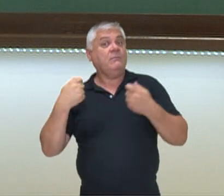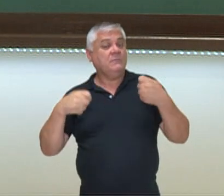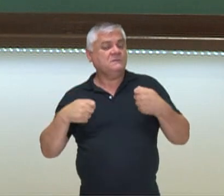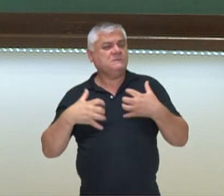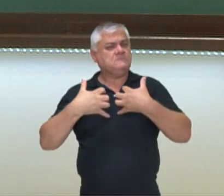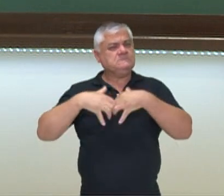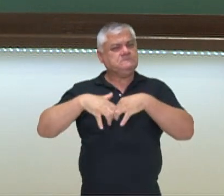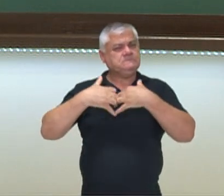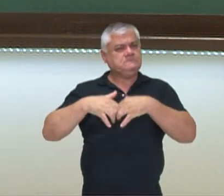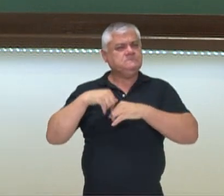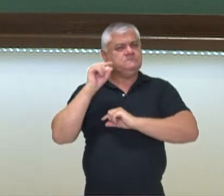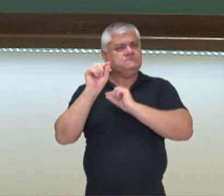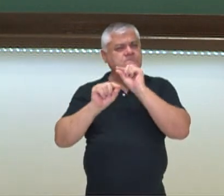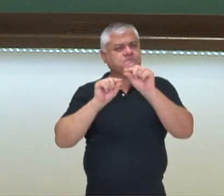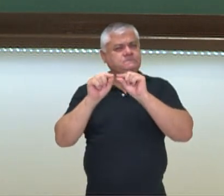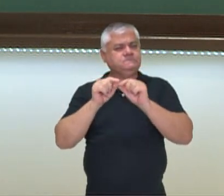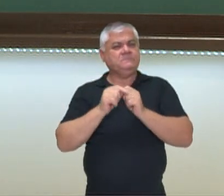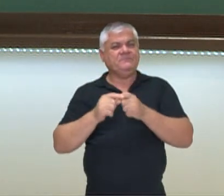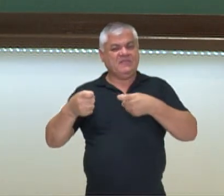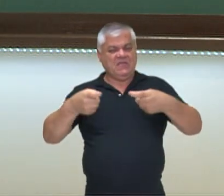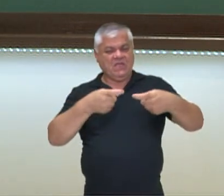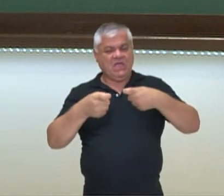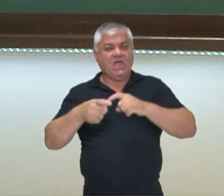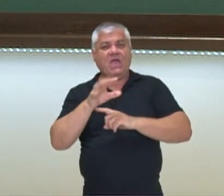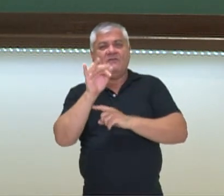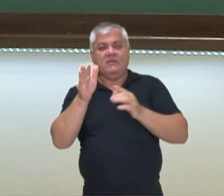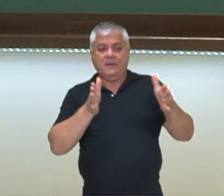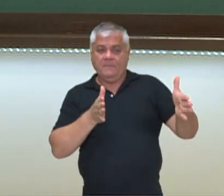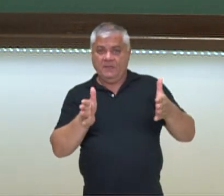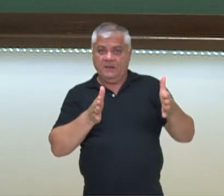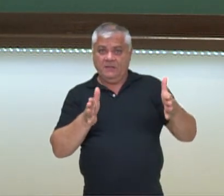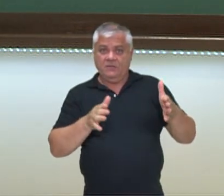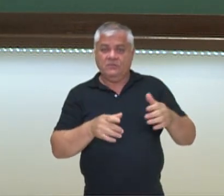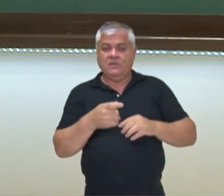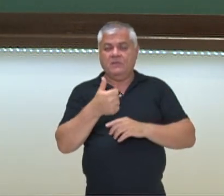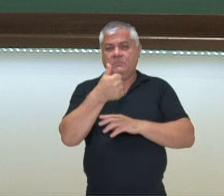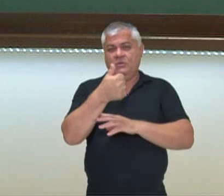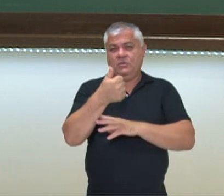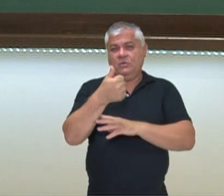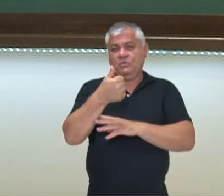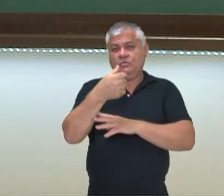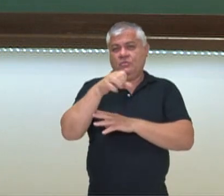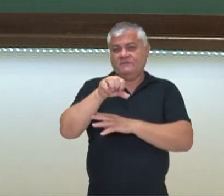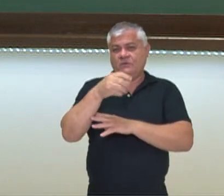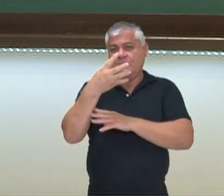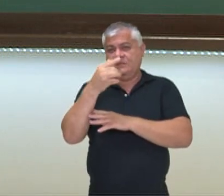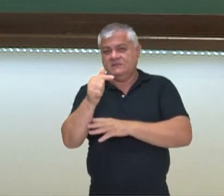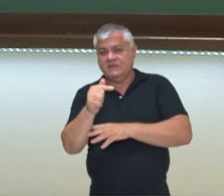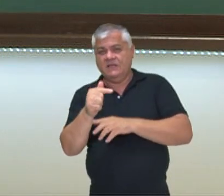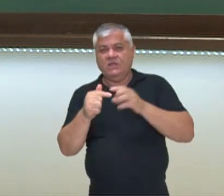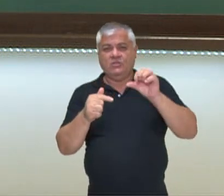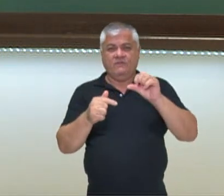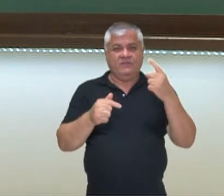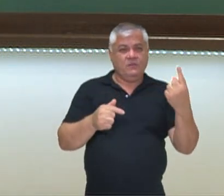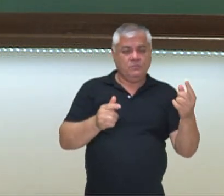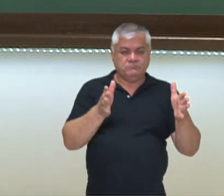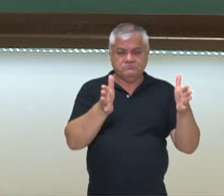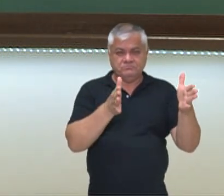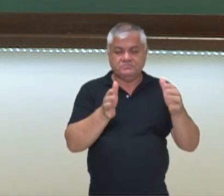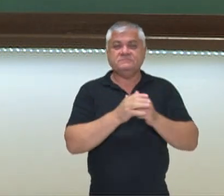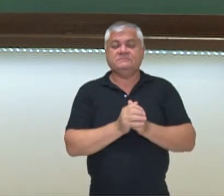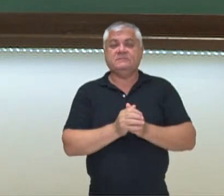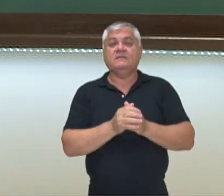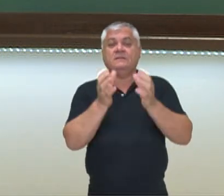quando falamos em Guerra Fria. O período que ela aconteceu, 47 a 91, a polarização em dois blocos que nós falamos,